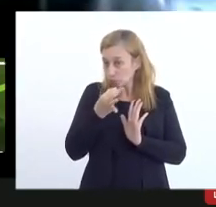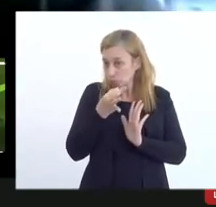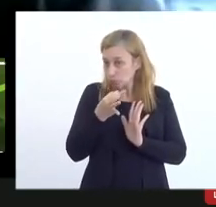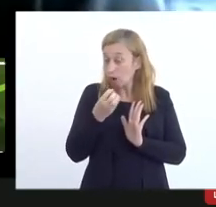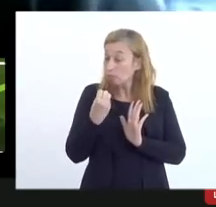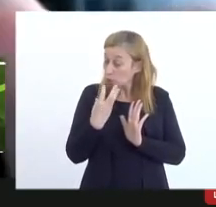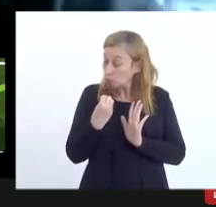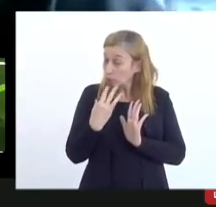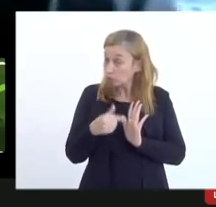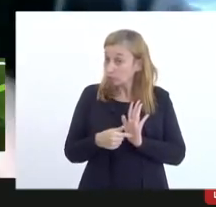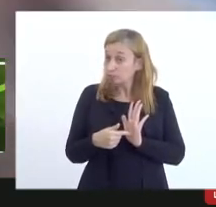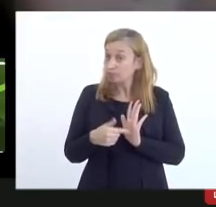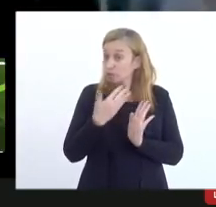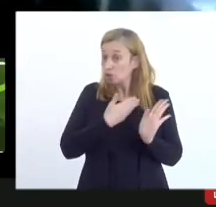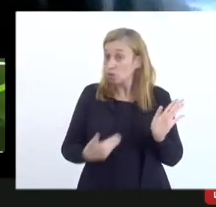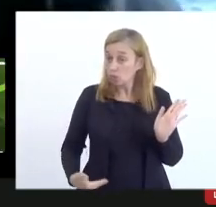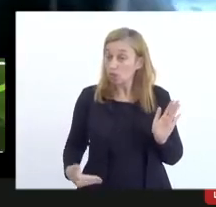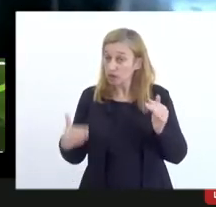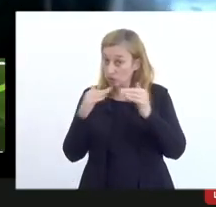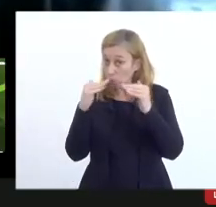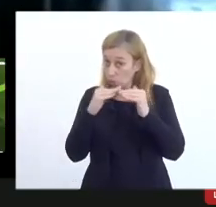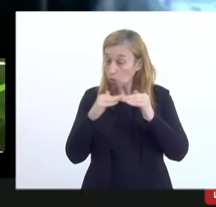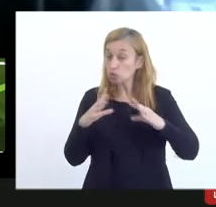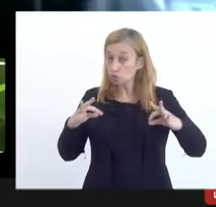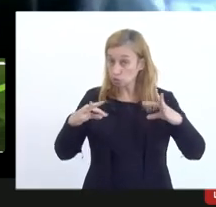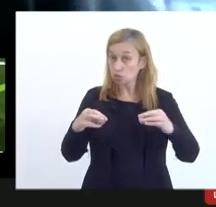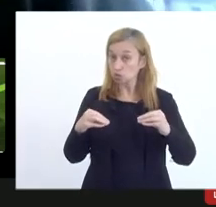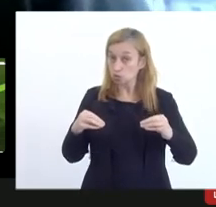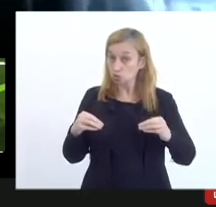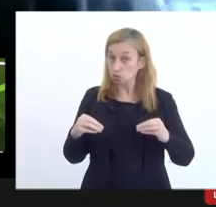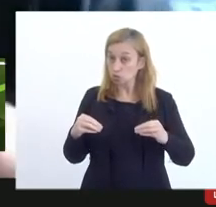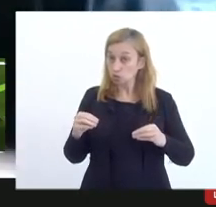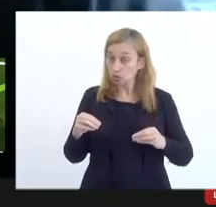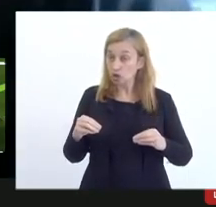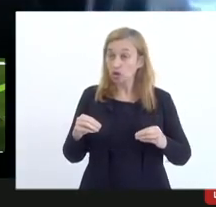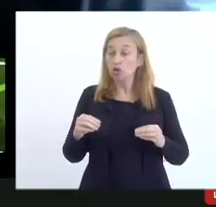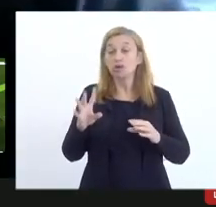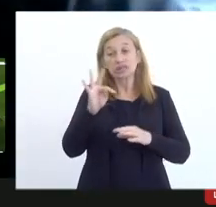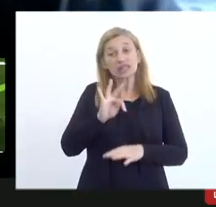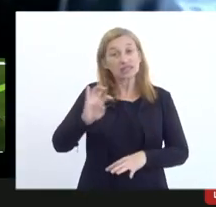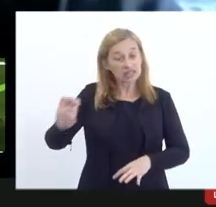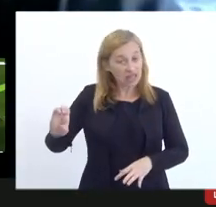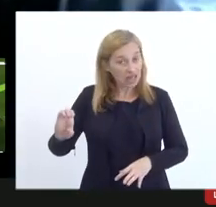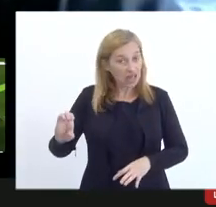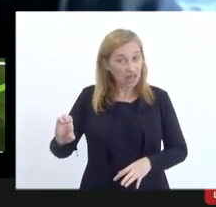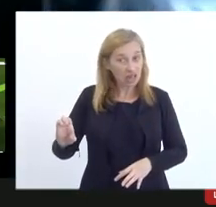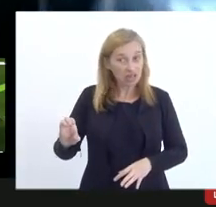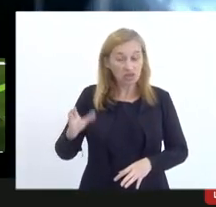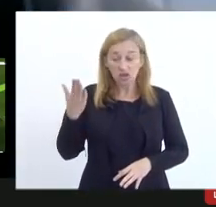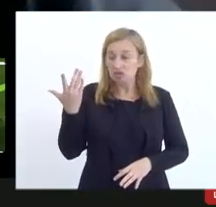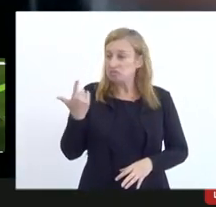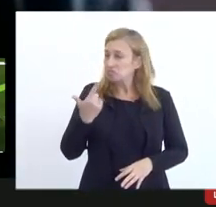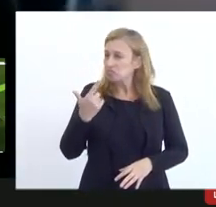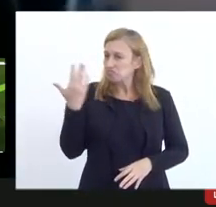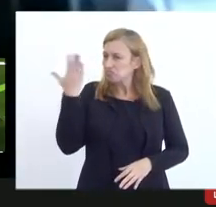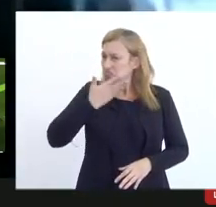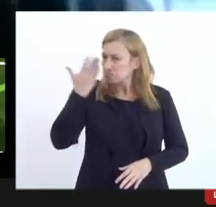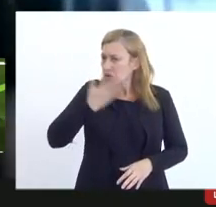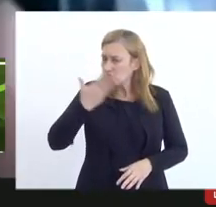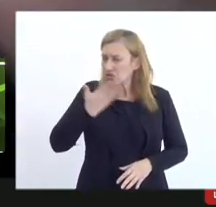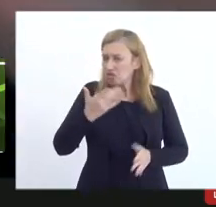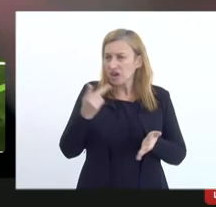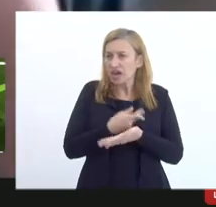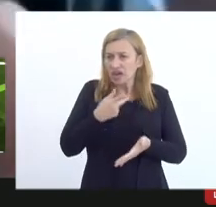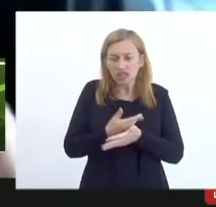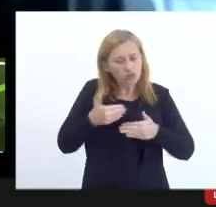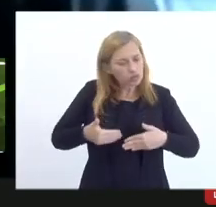contempla, o governo está de acordo com isso, o TCE não vê ilegalidade, então, vamos tocar o